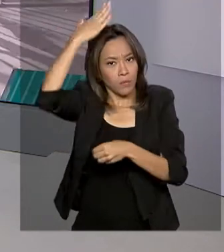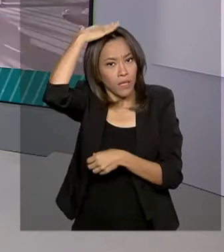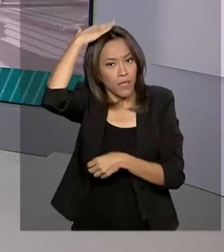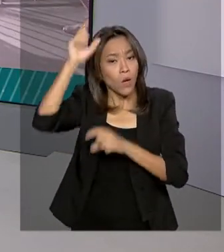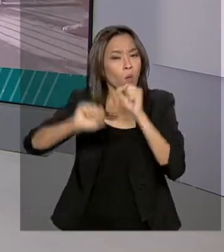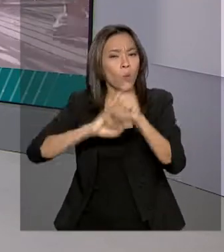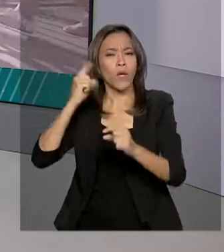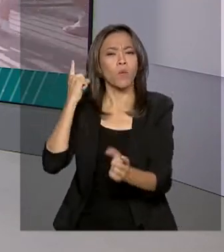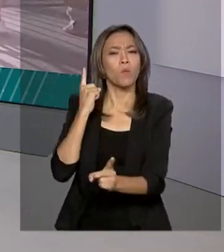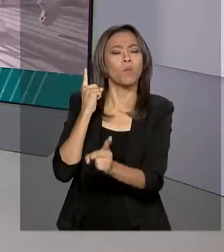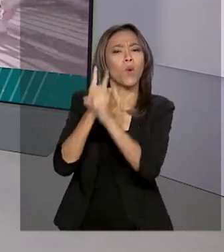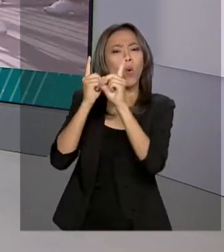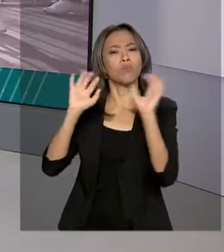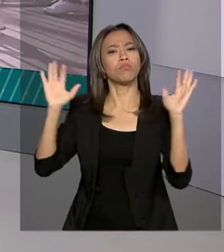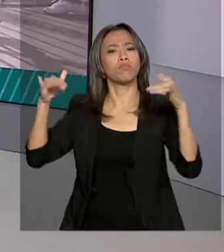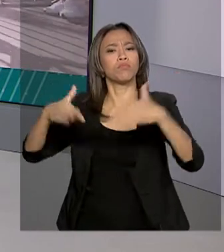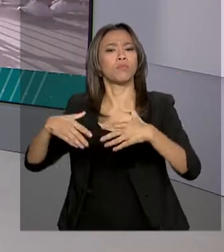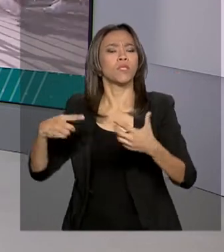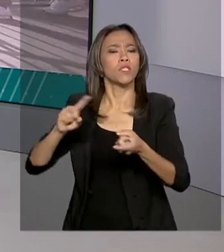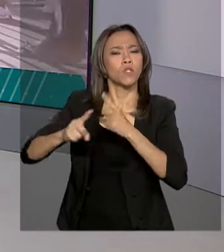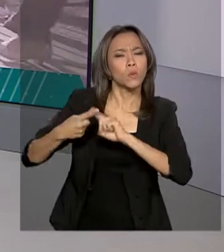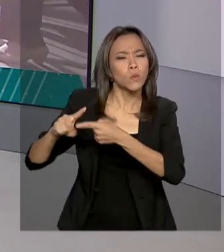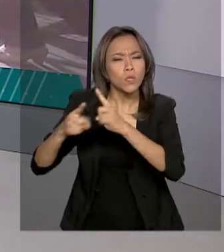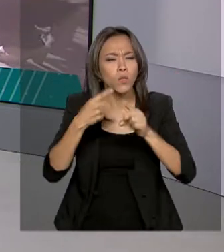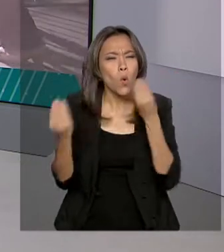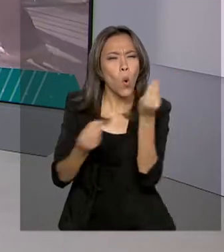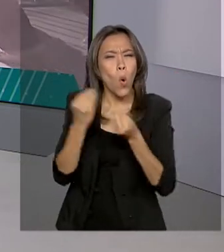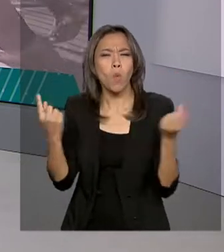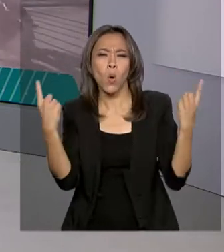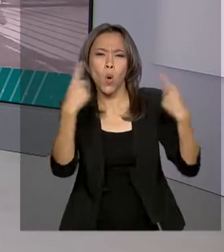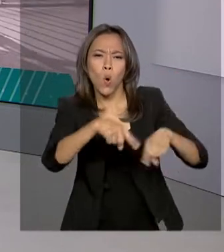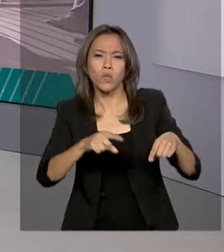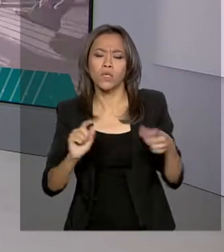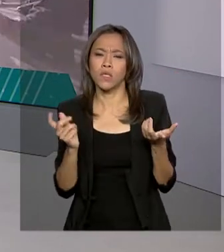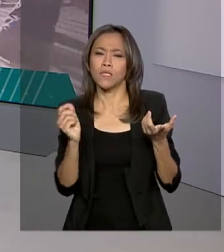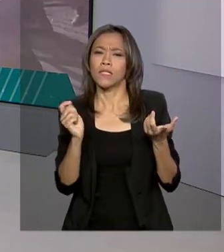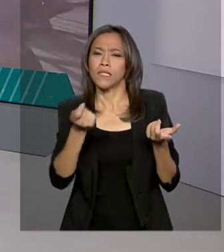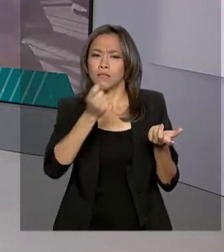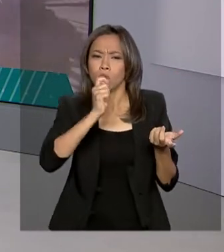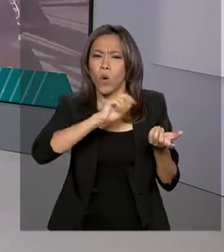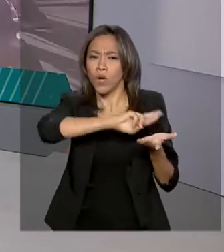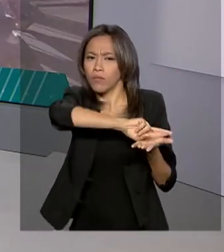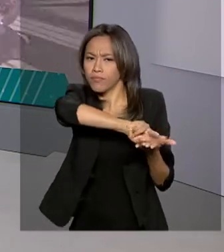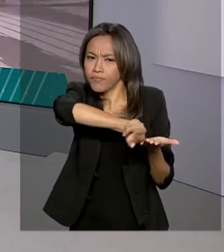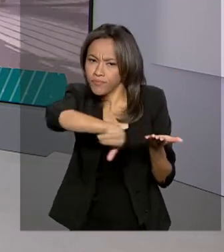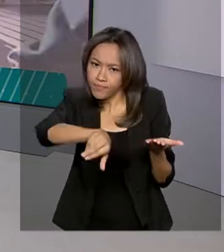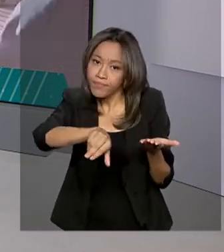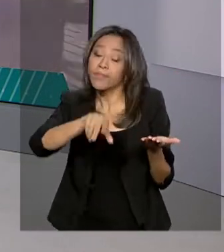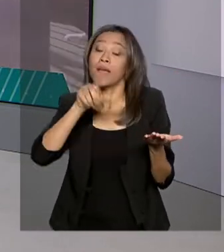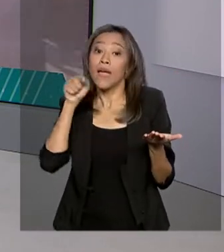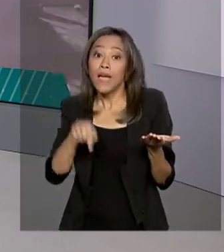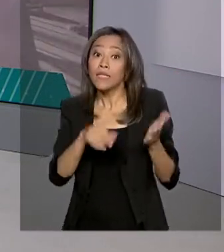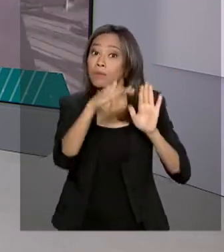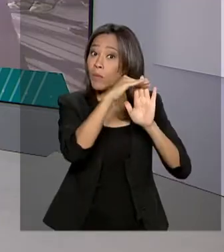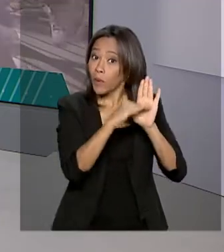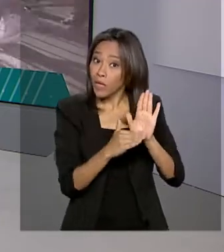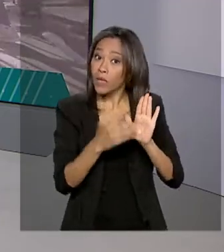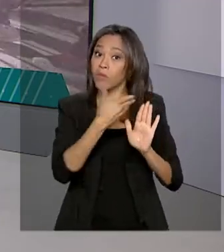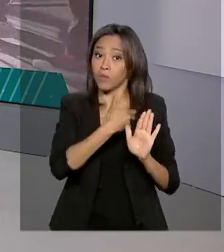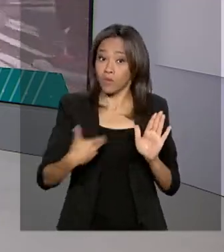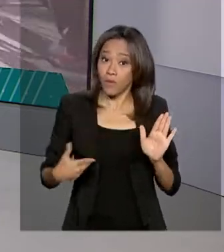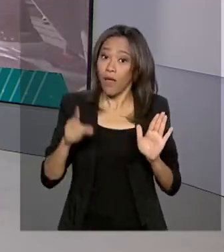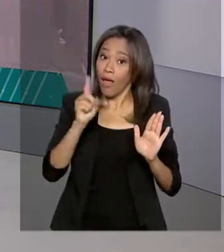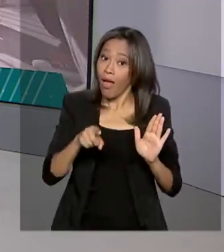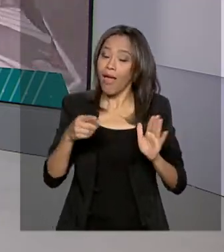estratégias de combate aos crimes nas fronteiras, como contrabando e tráfico. O programa Vigia é tema de abertura da